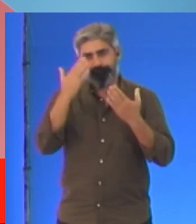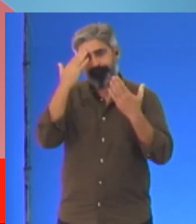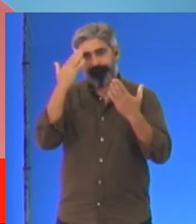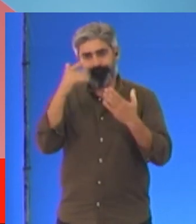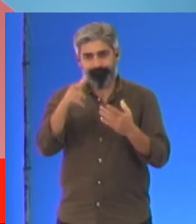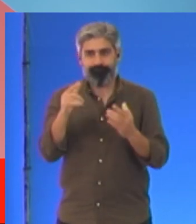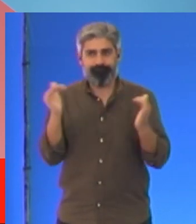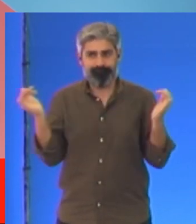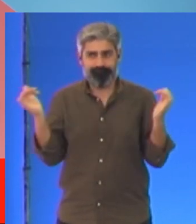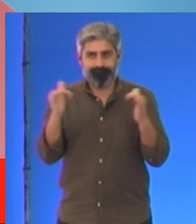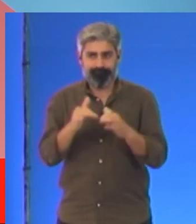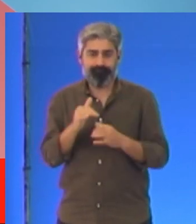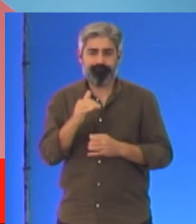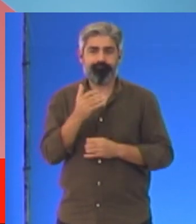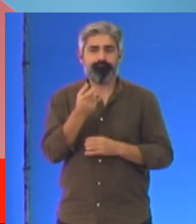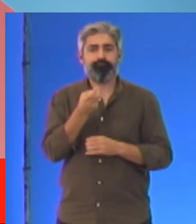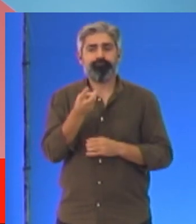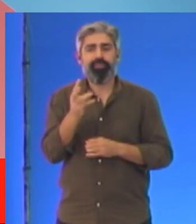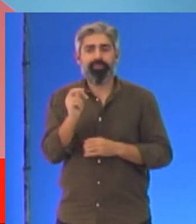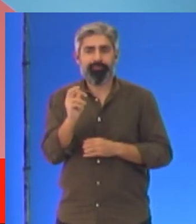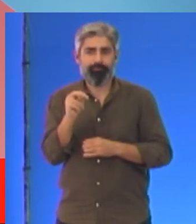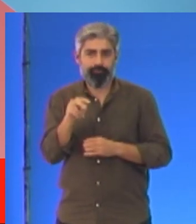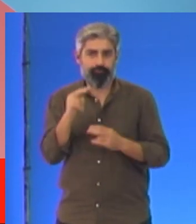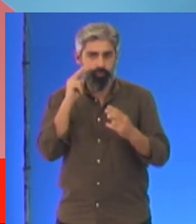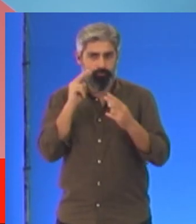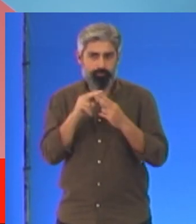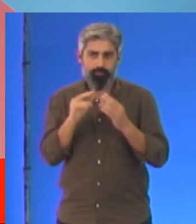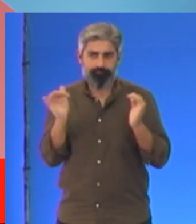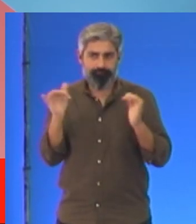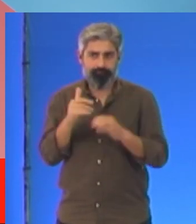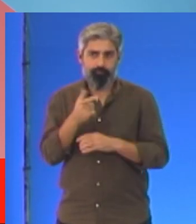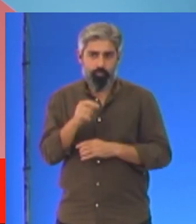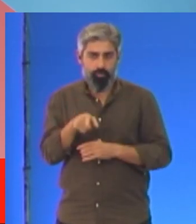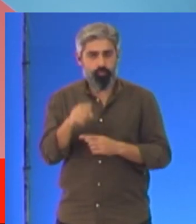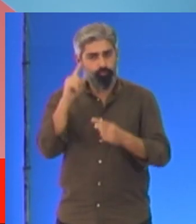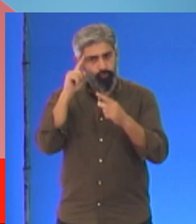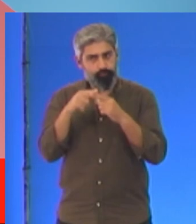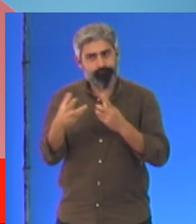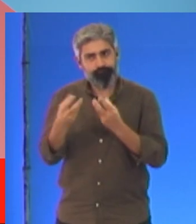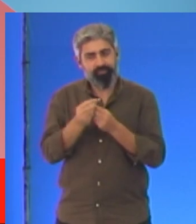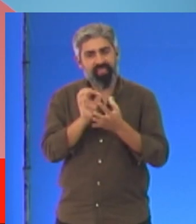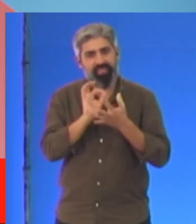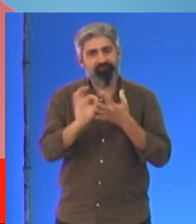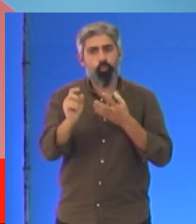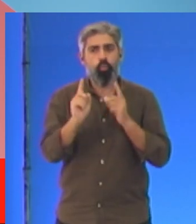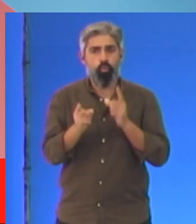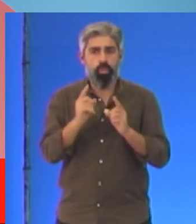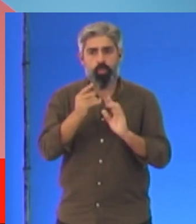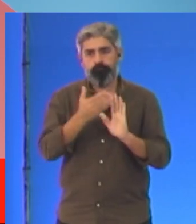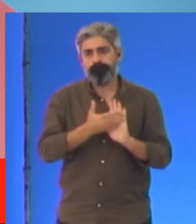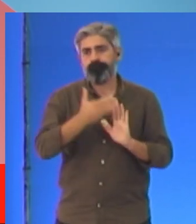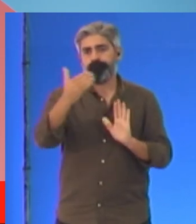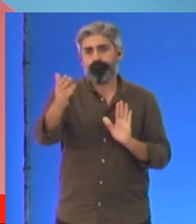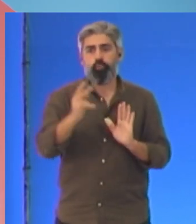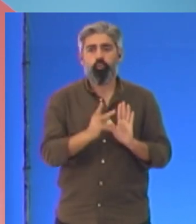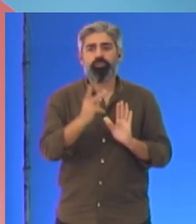13ª Convenção do Bloco de Esquerda, onde nos juntamos para definir o que vamos fazer nos próximos dois anos.